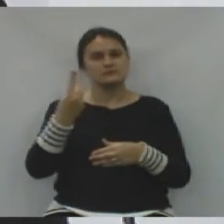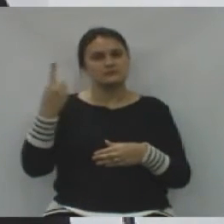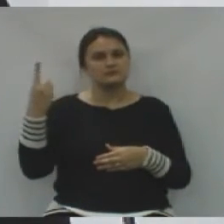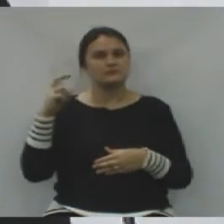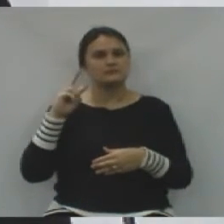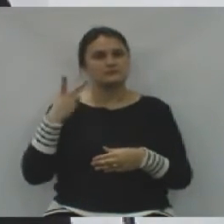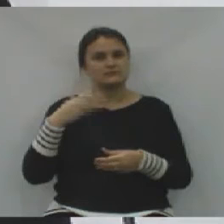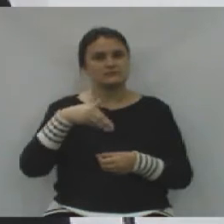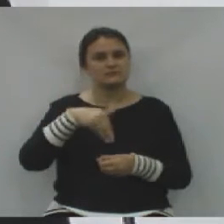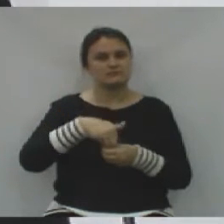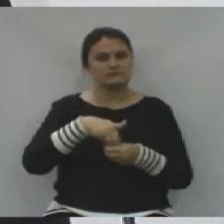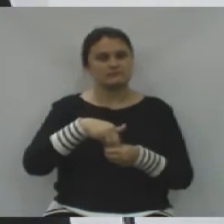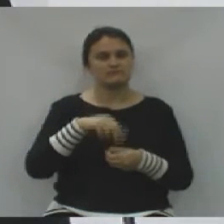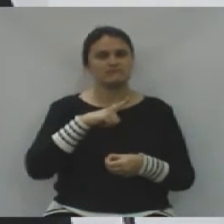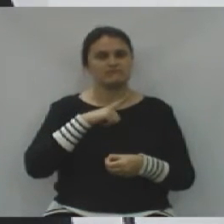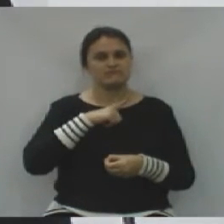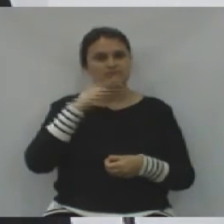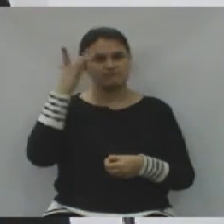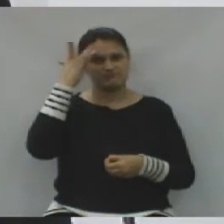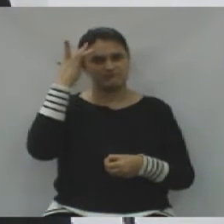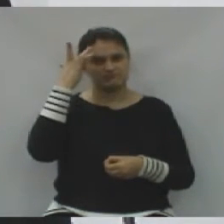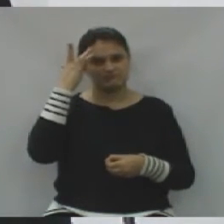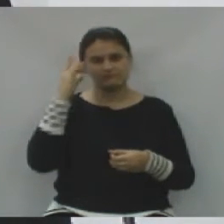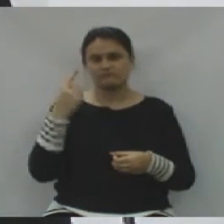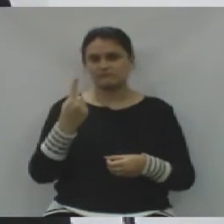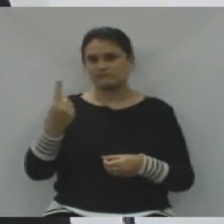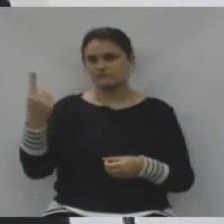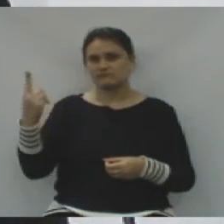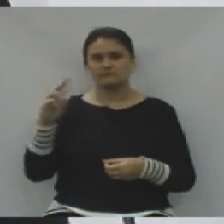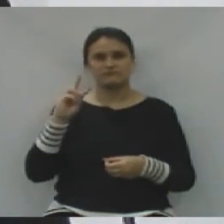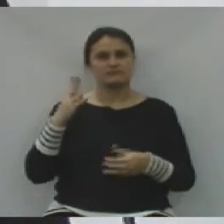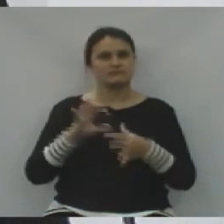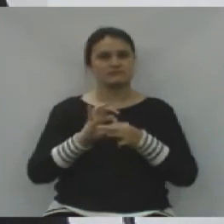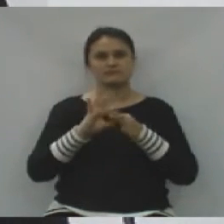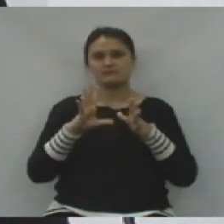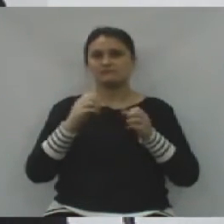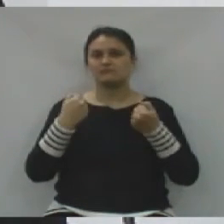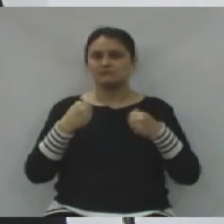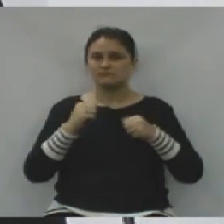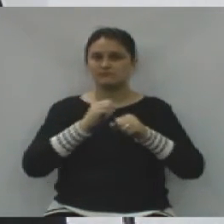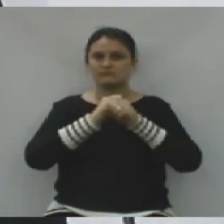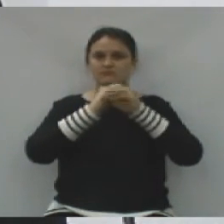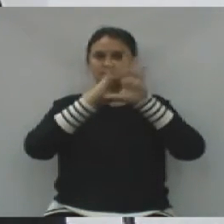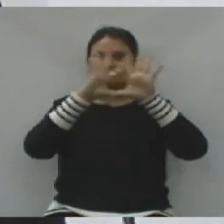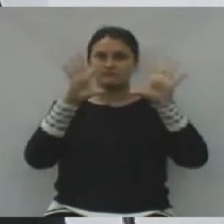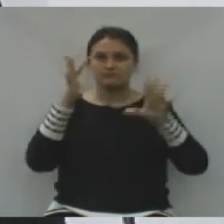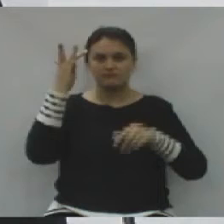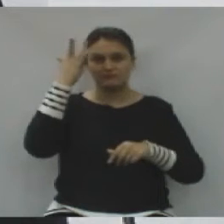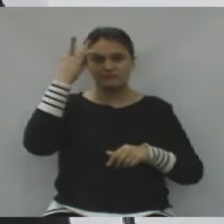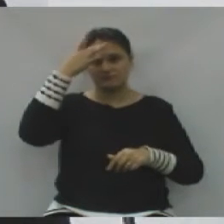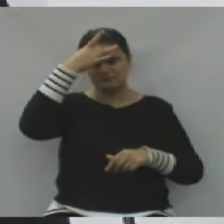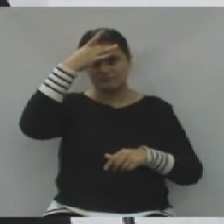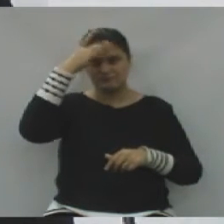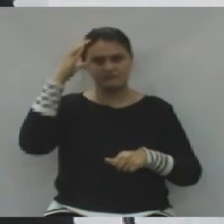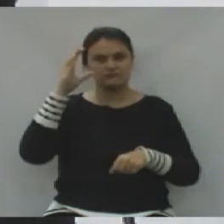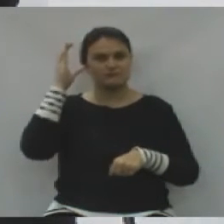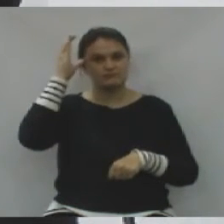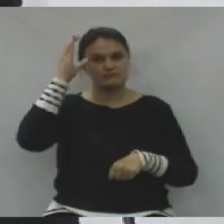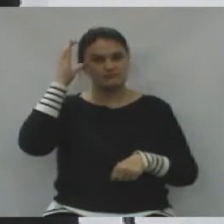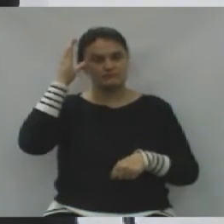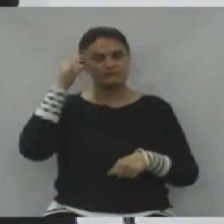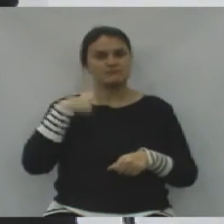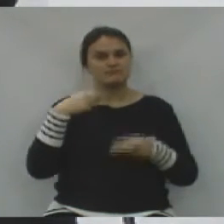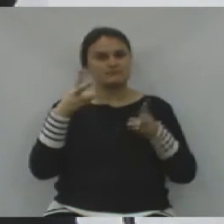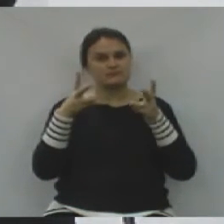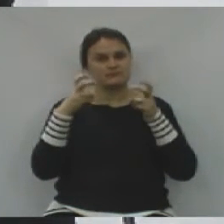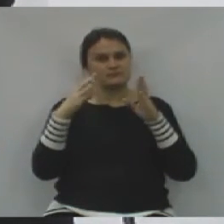votar de forma independente, clara, concisa e consciente. E eu tenho visto que